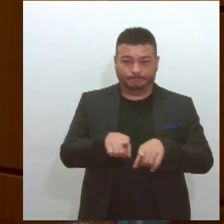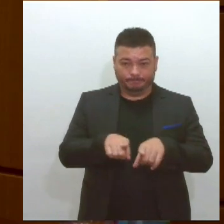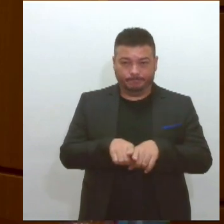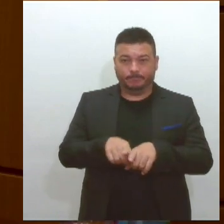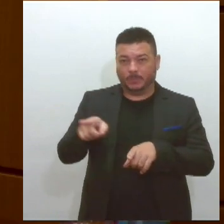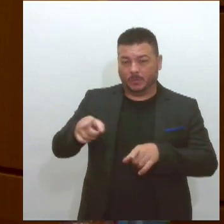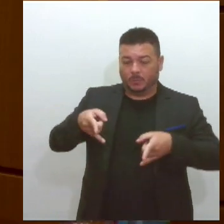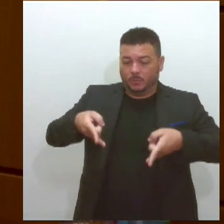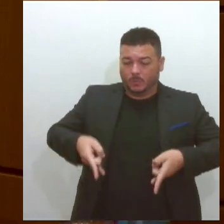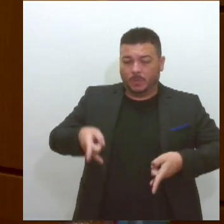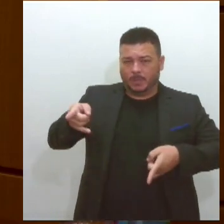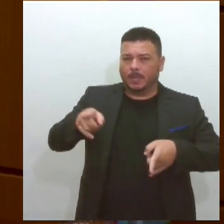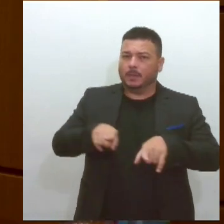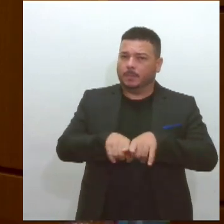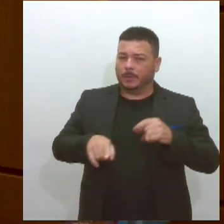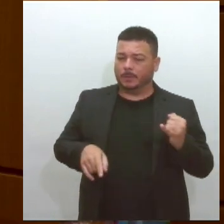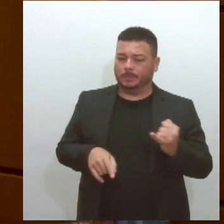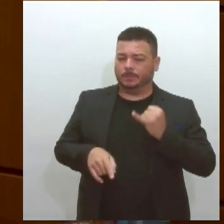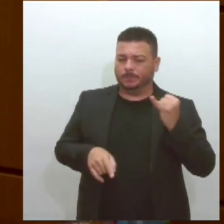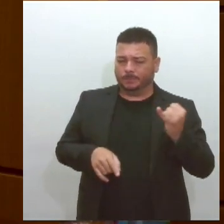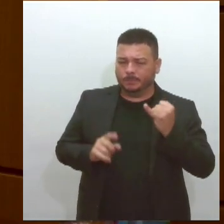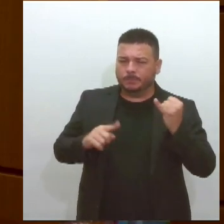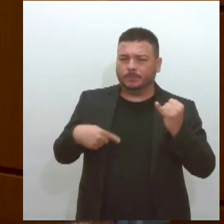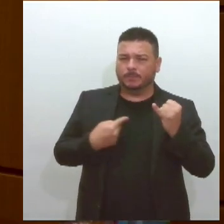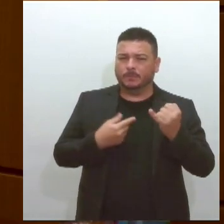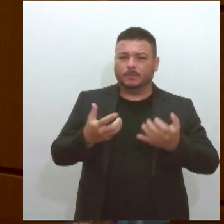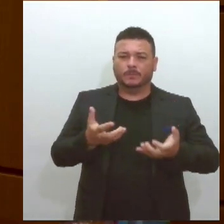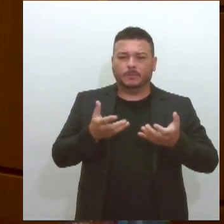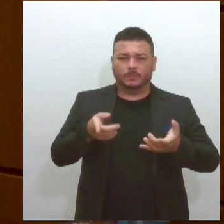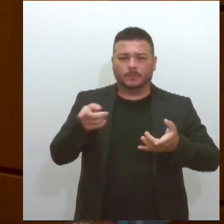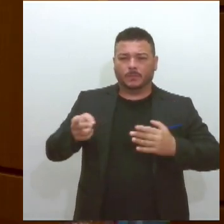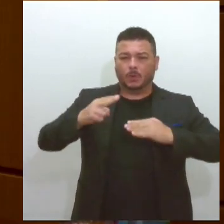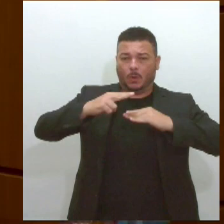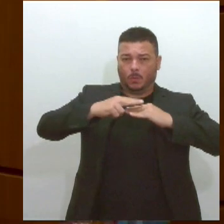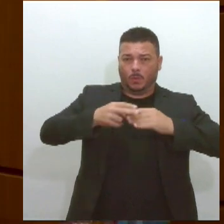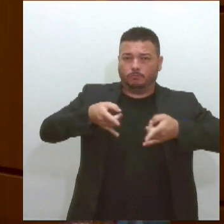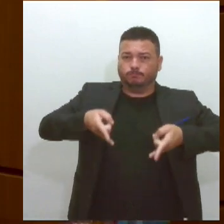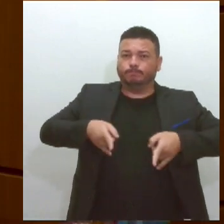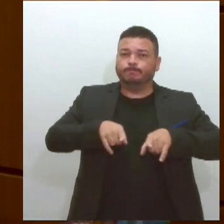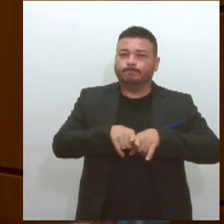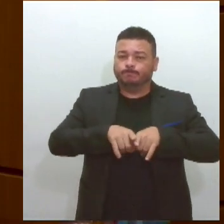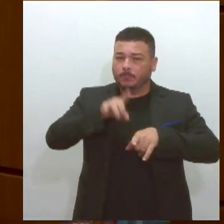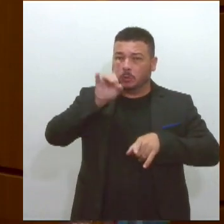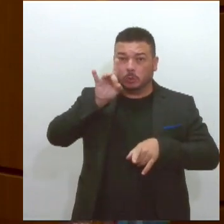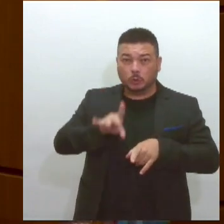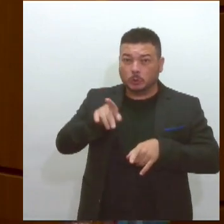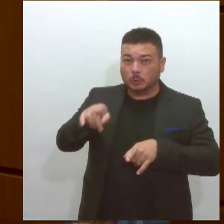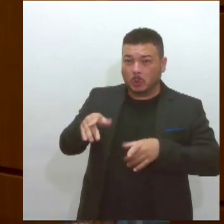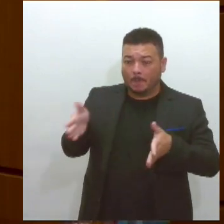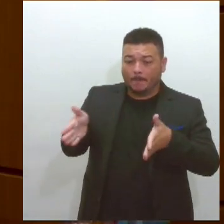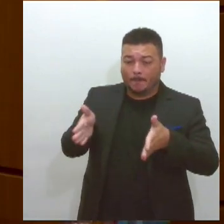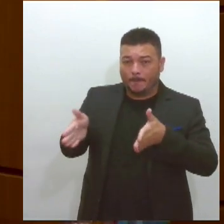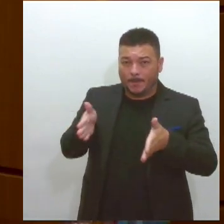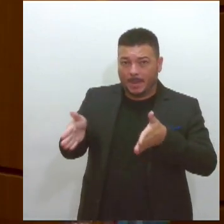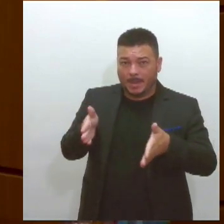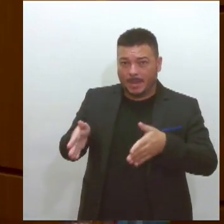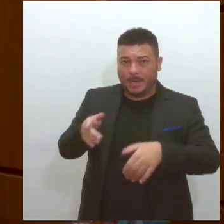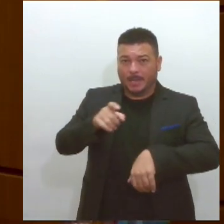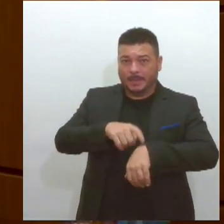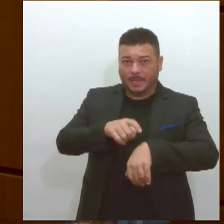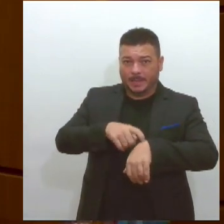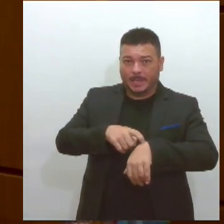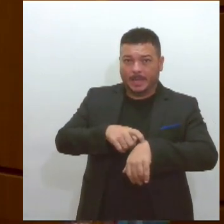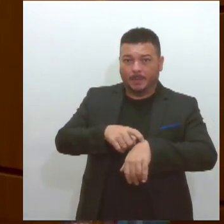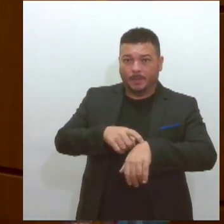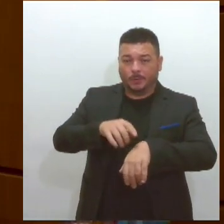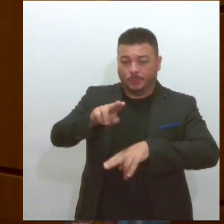importantes, mas a gente espera também que esses leitos do HU não sejam só para esse período agora da sazonalidade, porque Sergipe